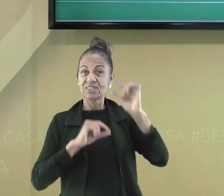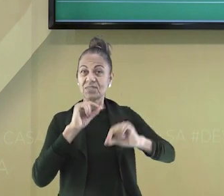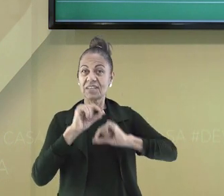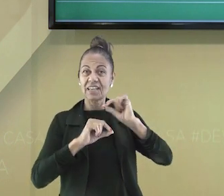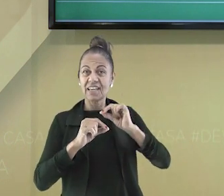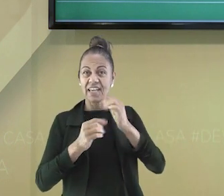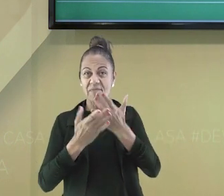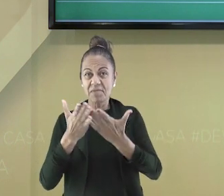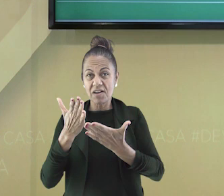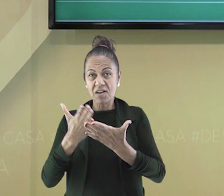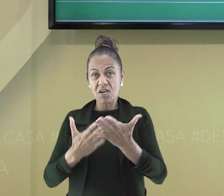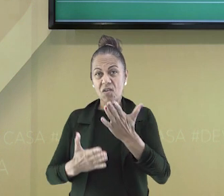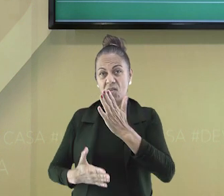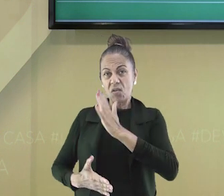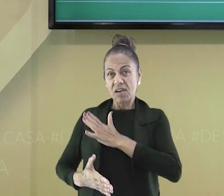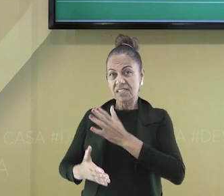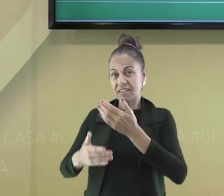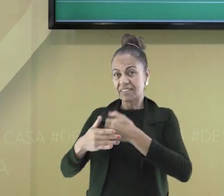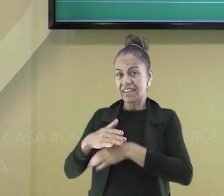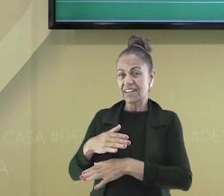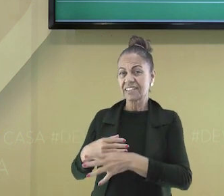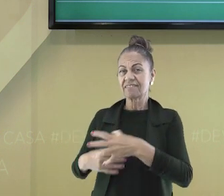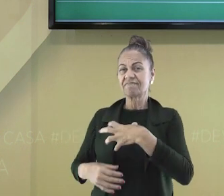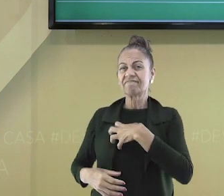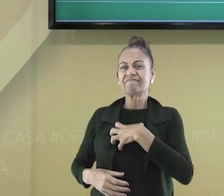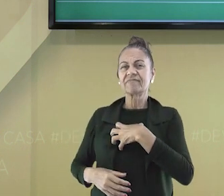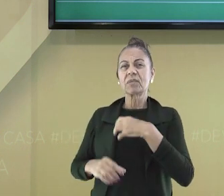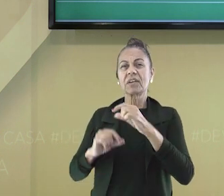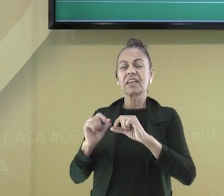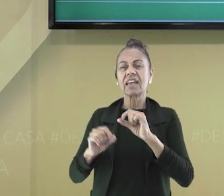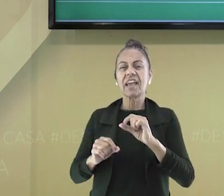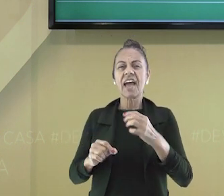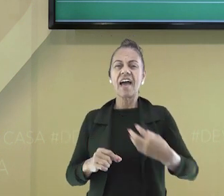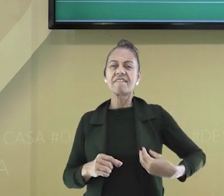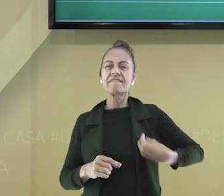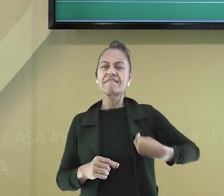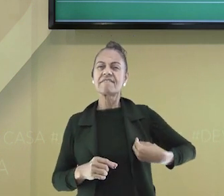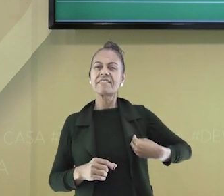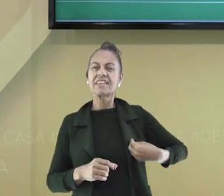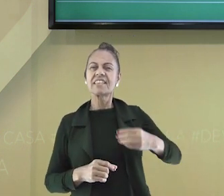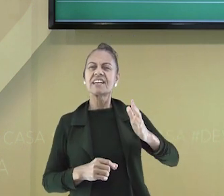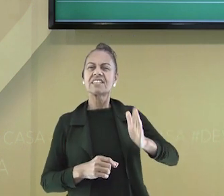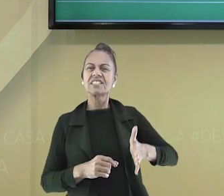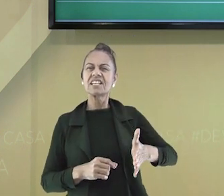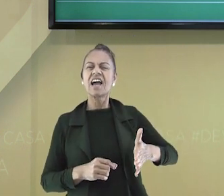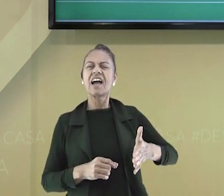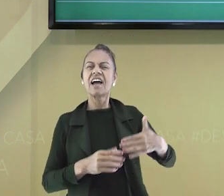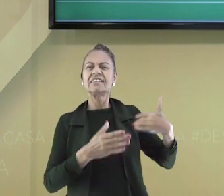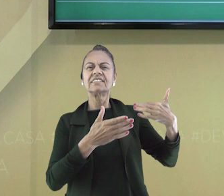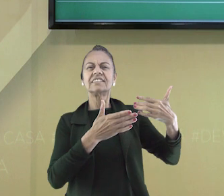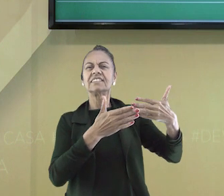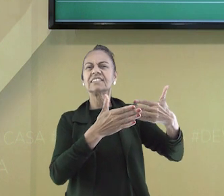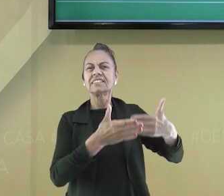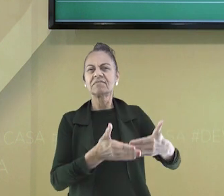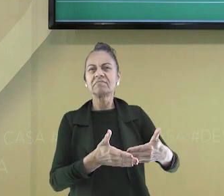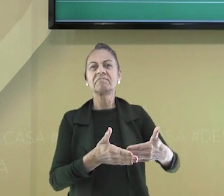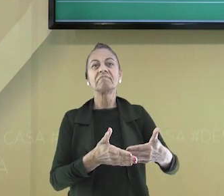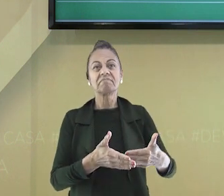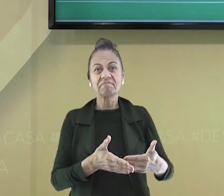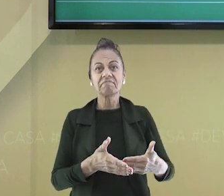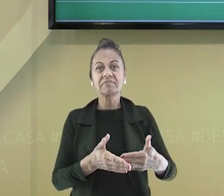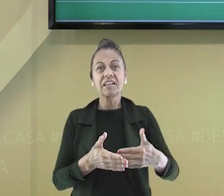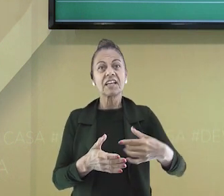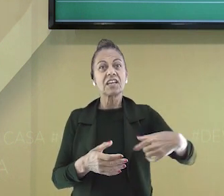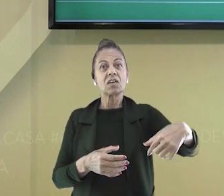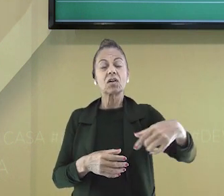Sofia entendia que a sua mão, com o seu coração dentro dela, dos dias vividos, carinhos floresciam